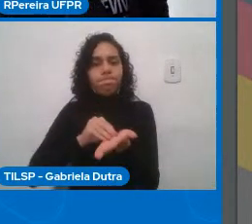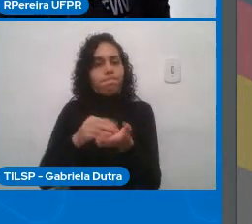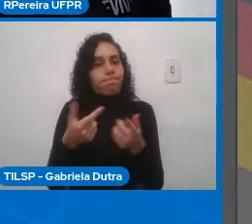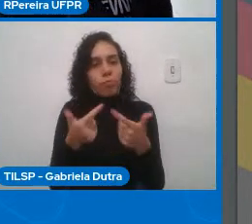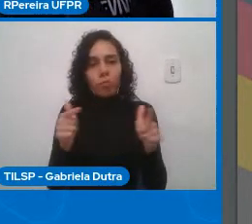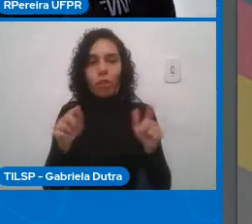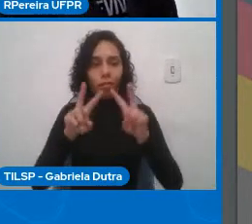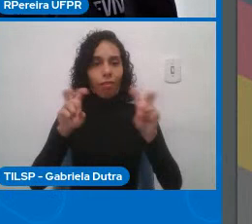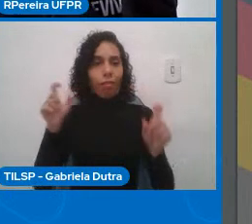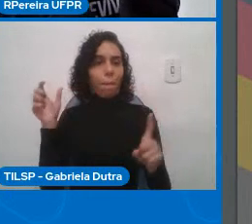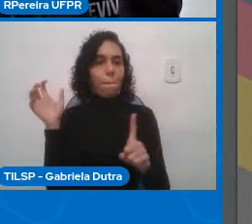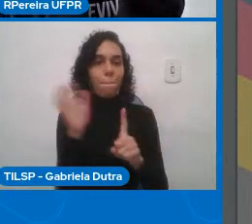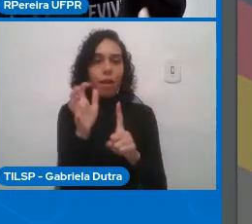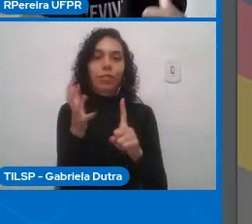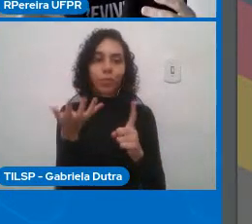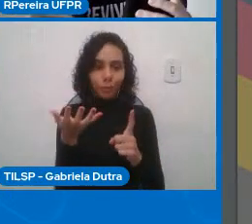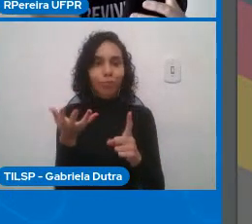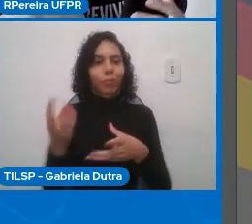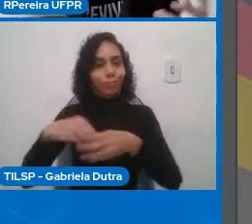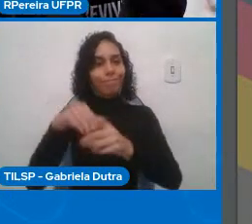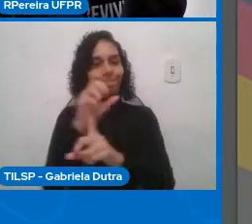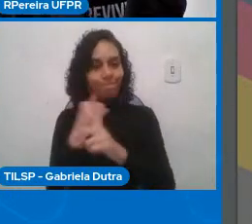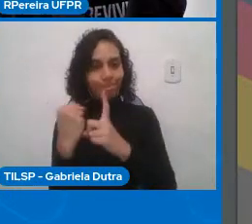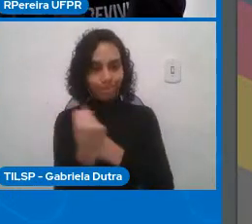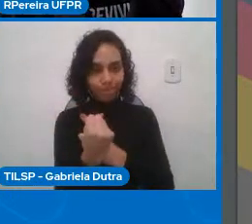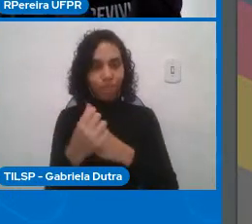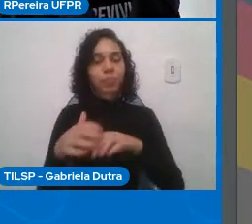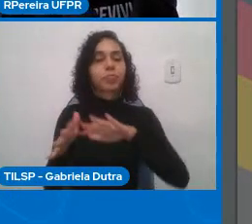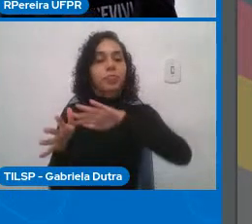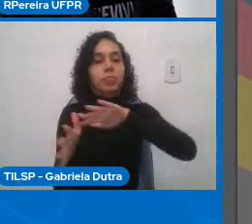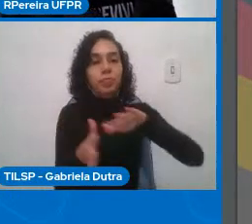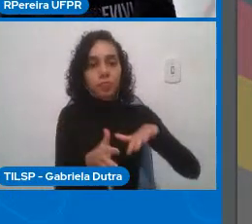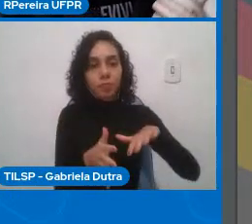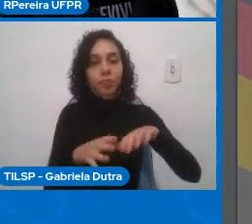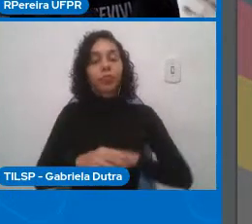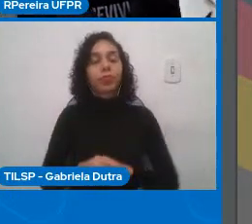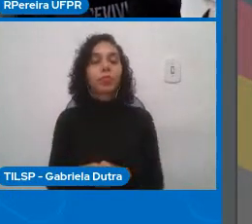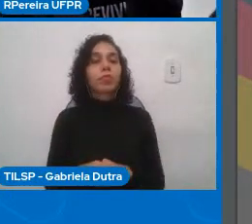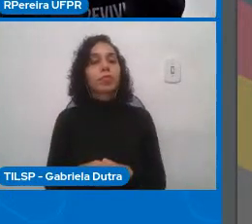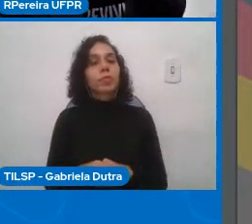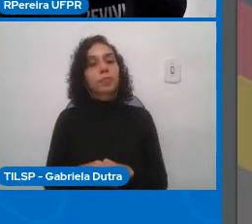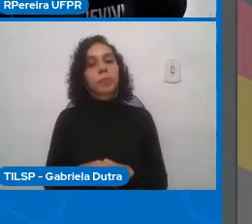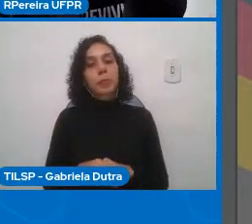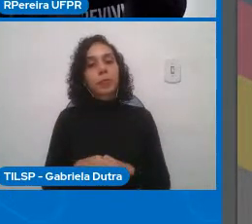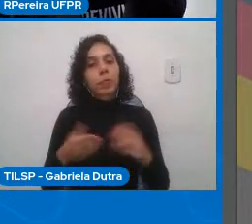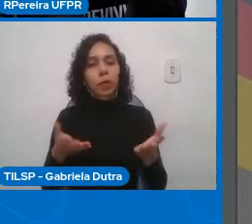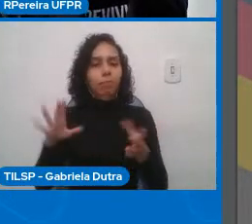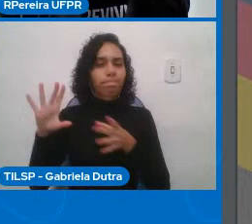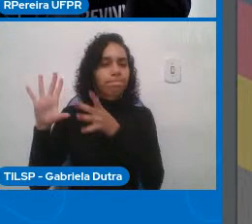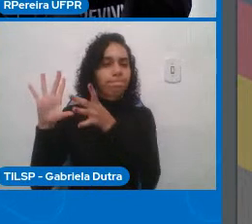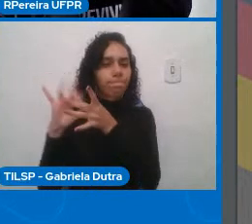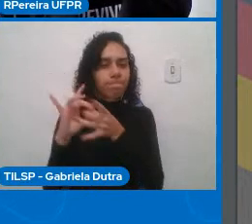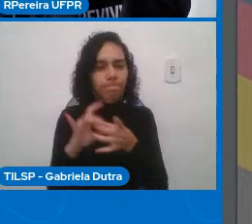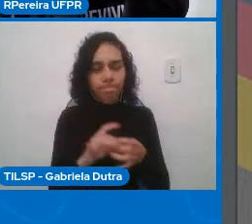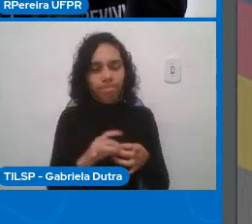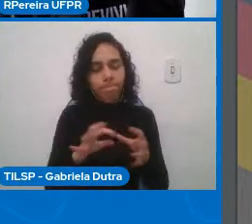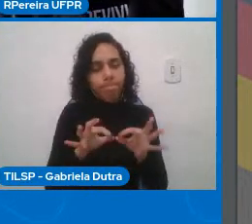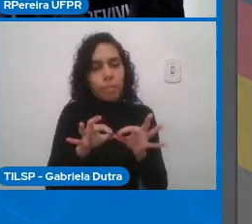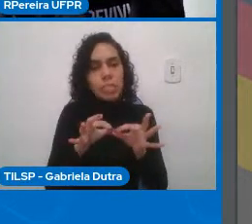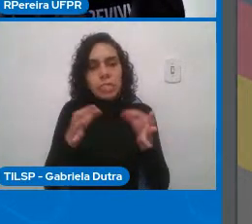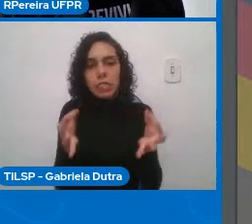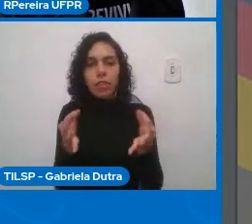E, trazendo para um contexto mais simples, mais fácil de nós